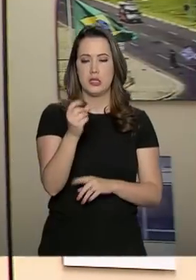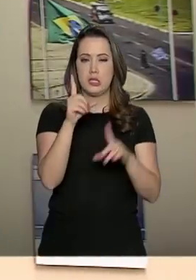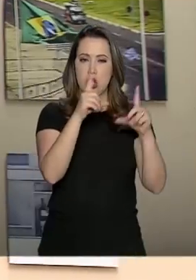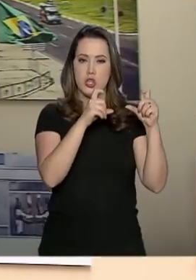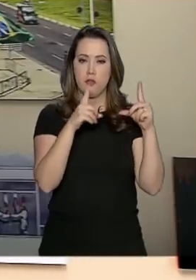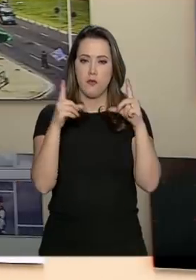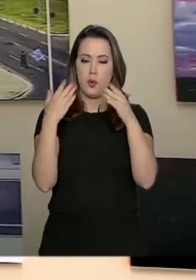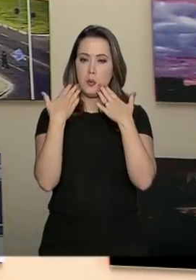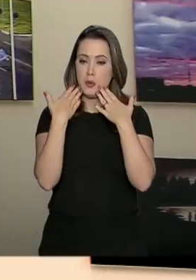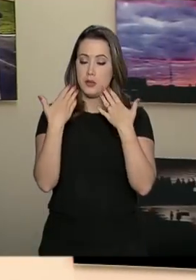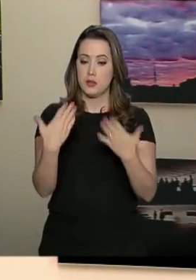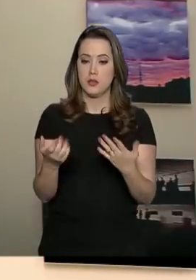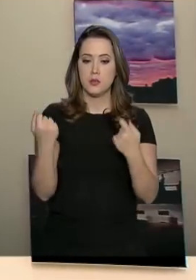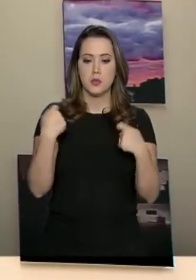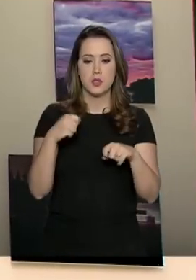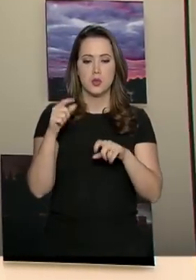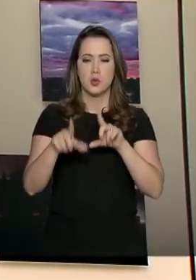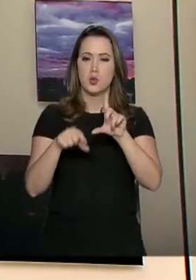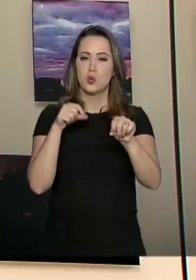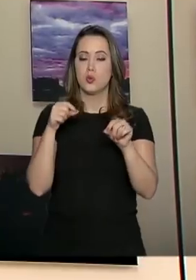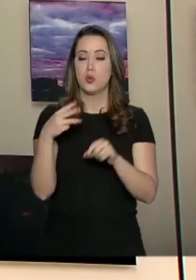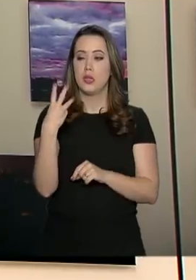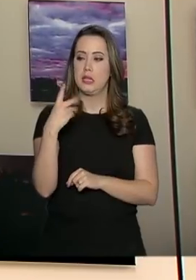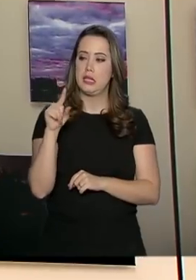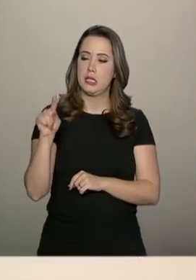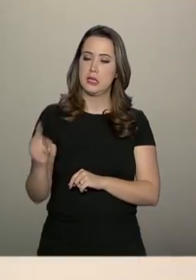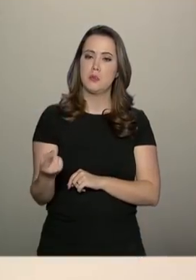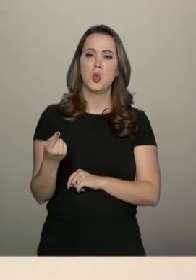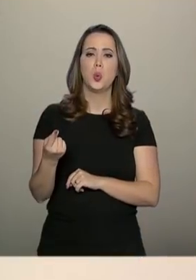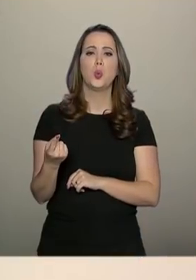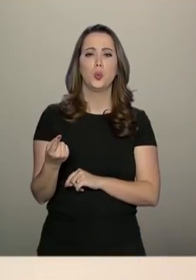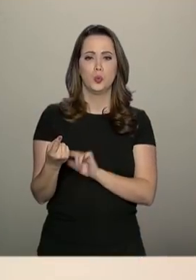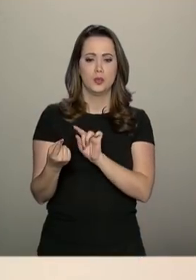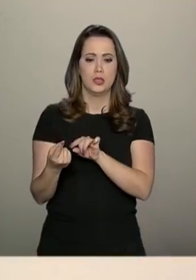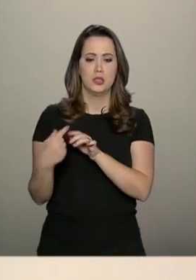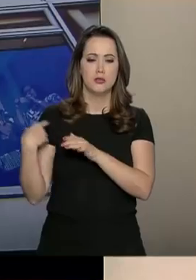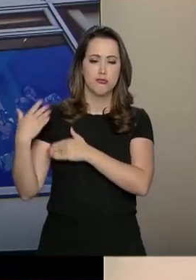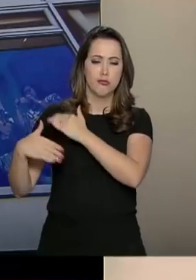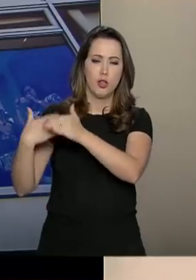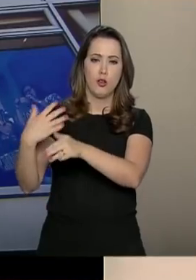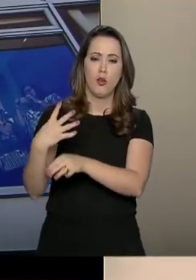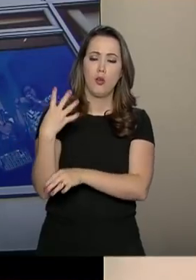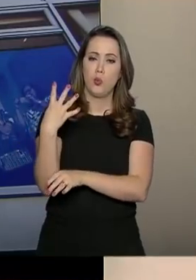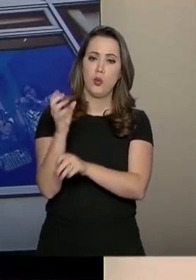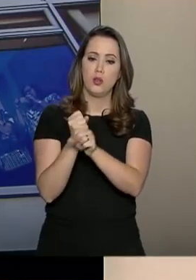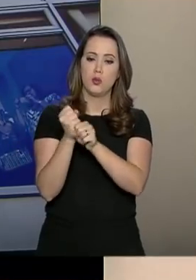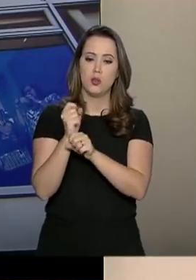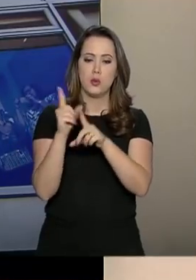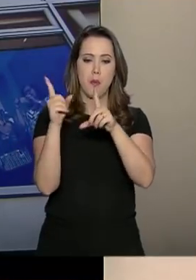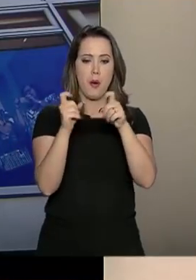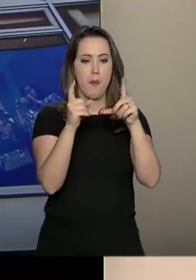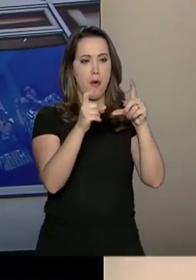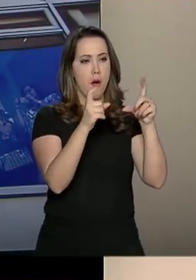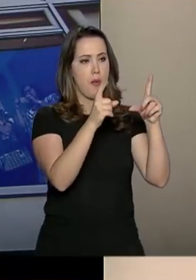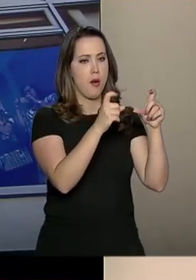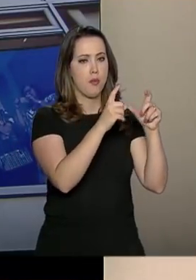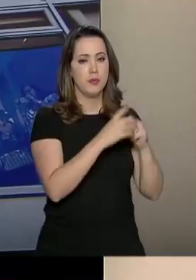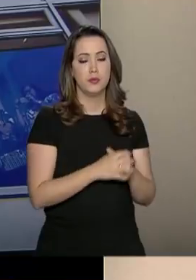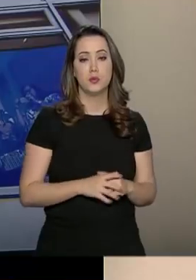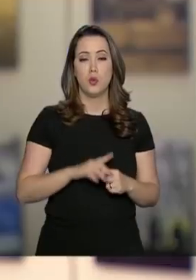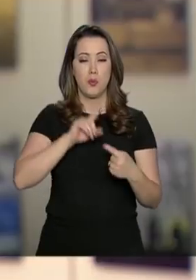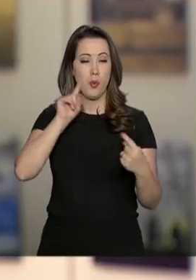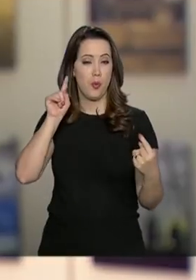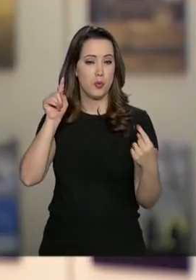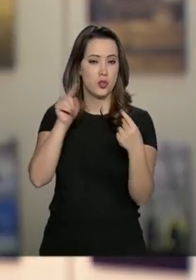expostas, Nayara precisou escolher entre 3 mil imagens registradas ao longo de 4 anos. O meu objetivo nessa